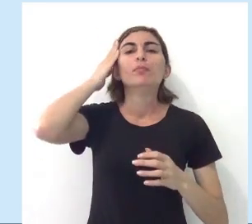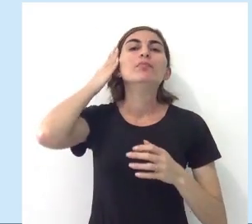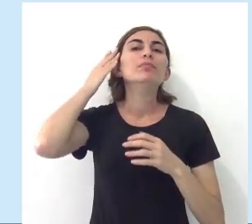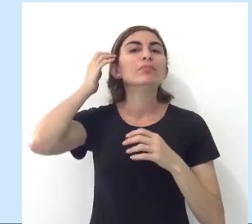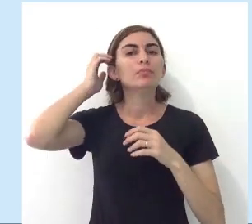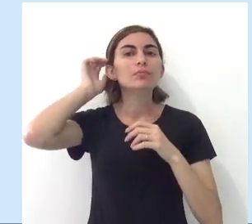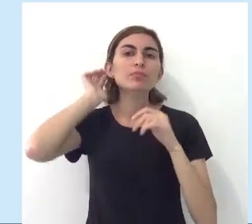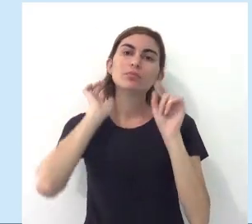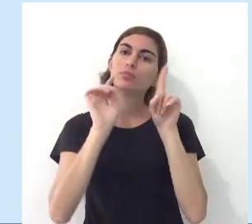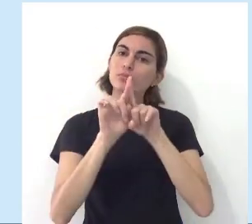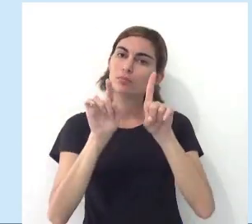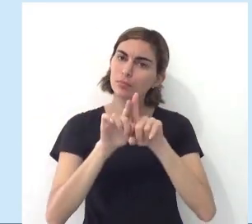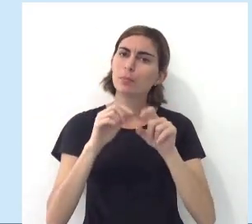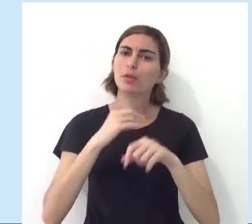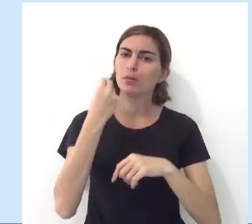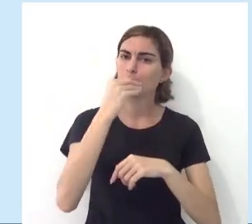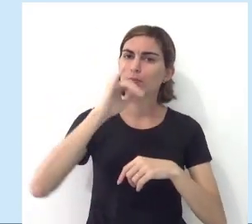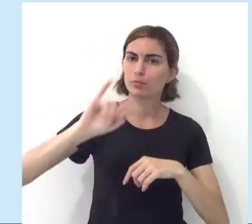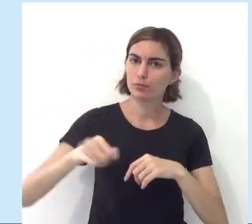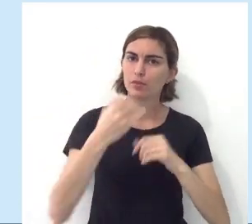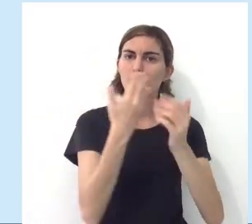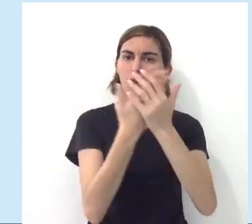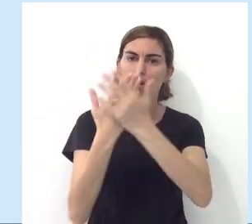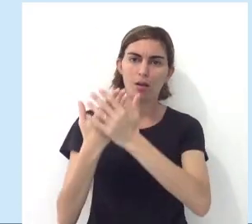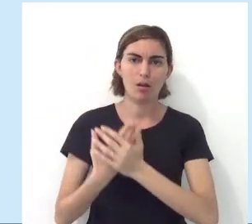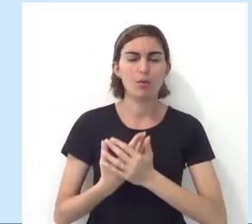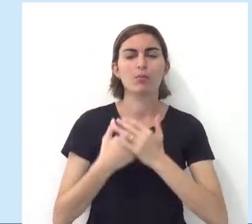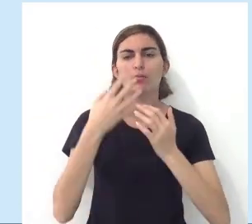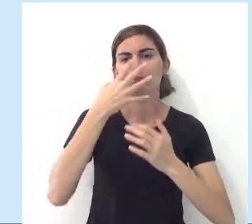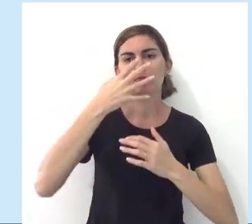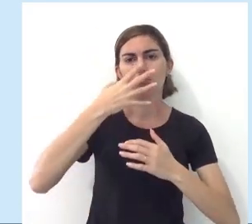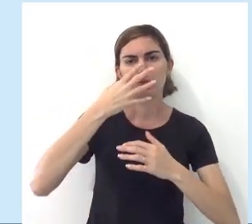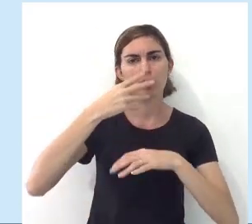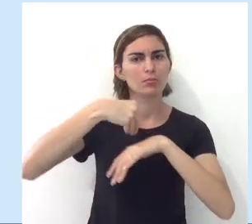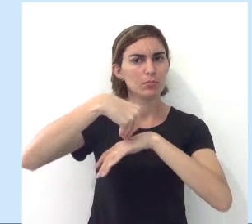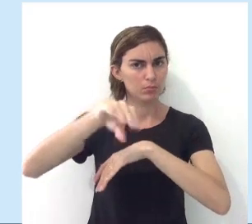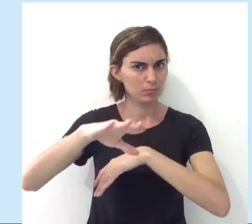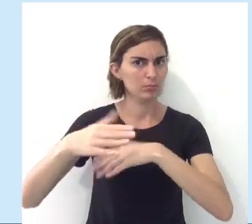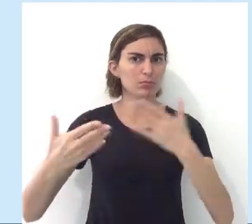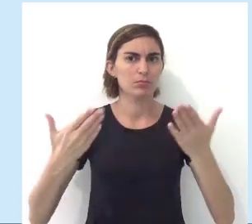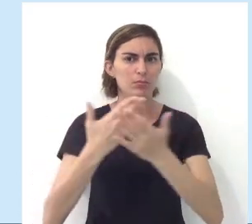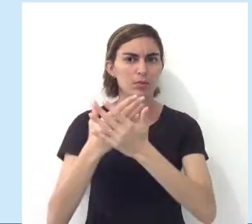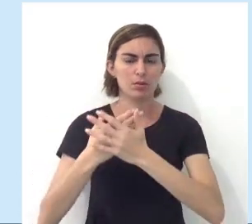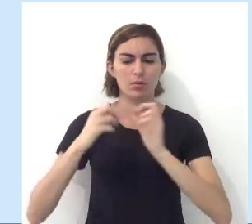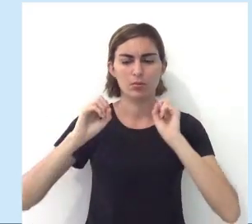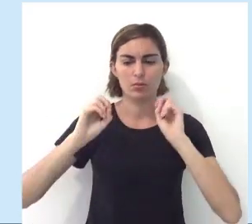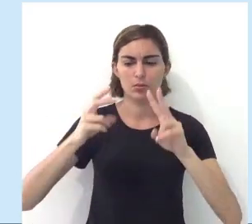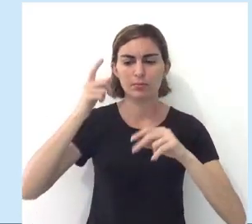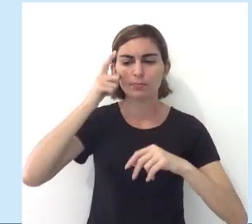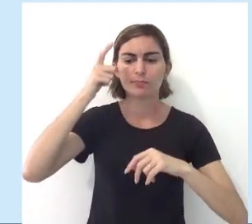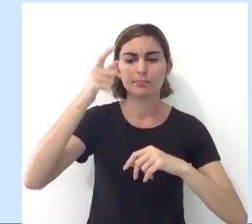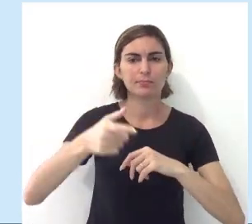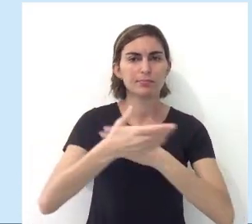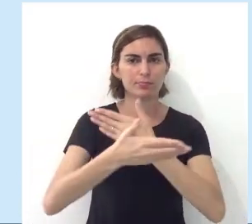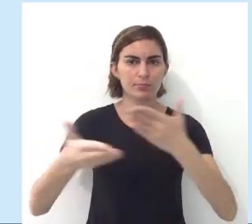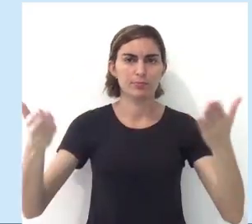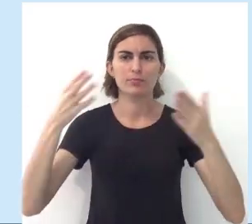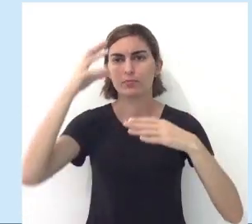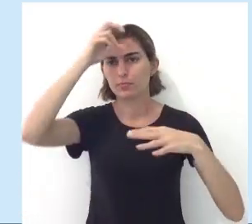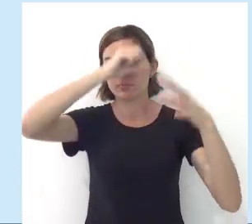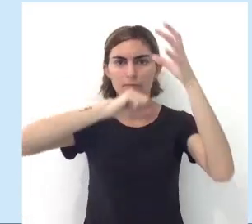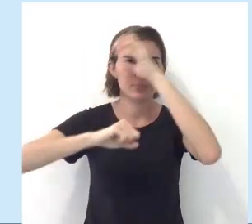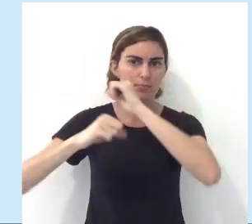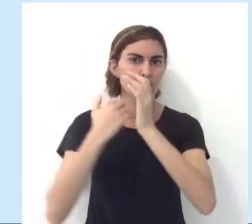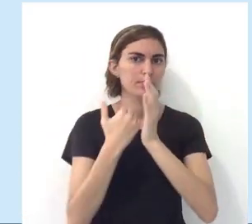séries, você também pode usufruir dessa aula, também vocês podem observar, compartilhar essa aula, ok, gente? É muito interessante que vocês